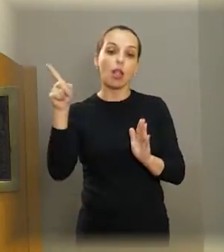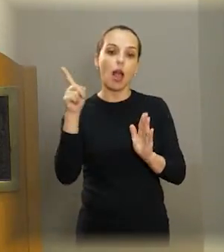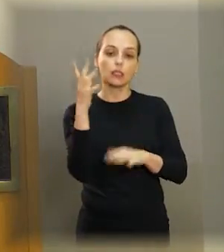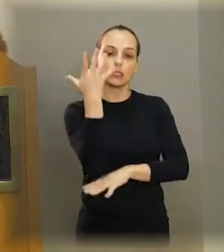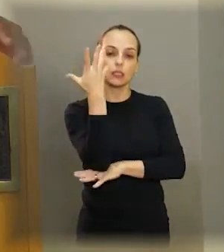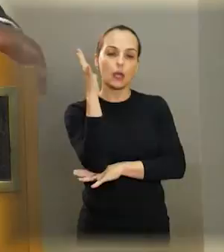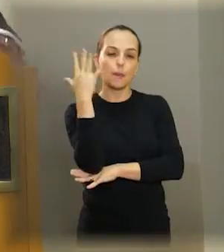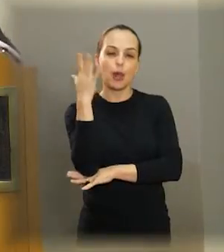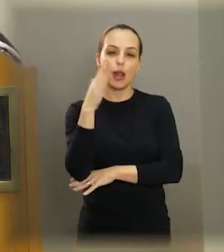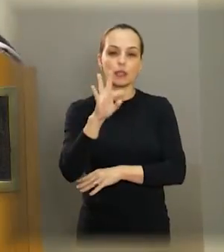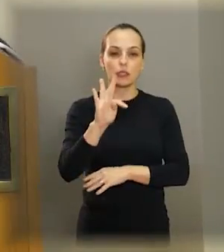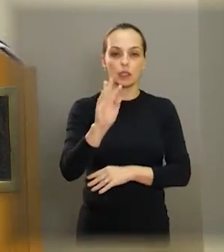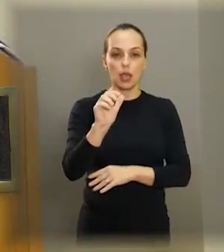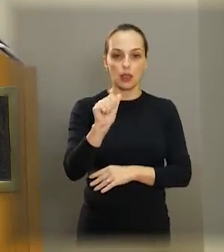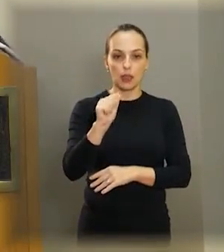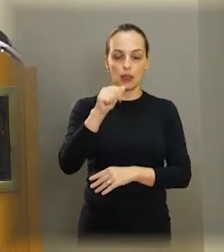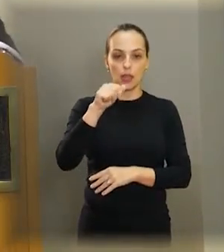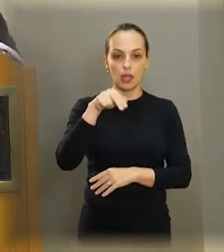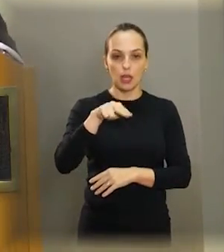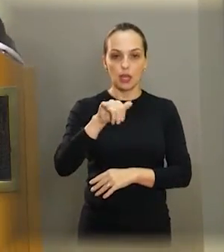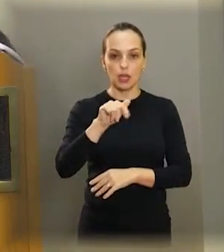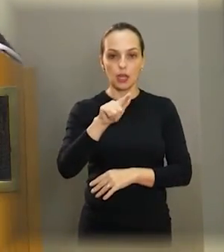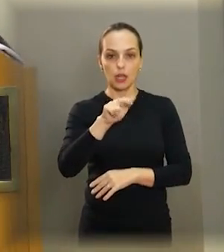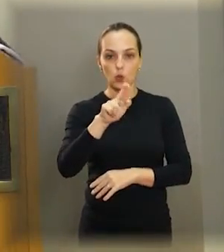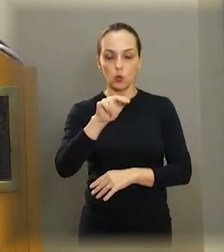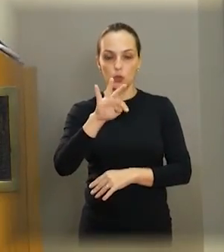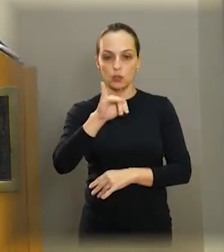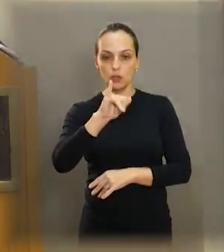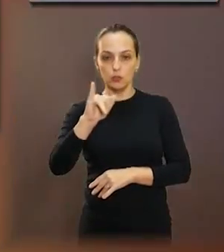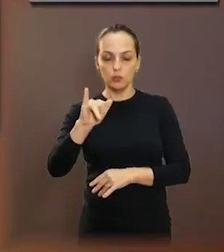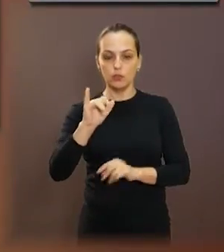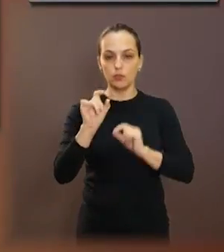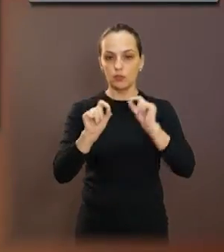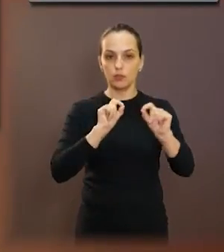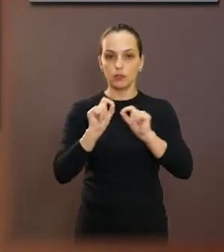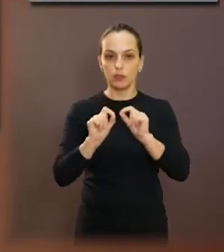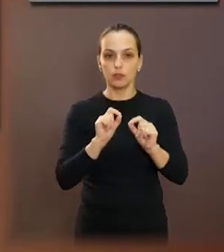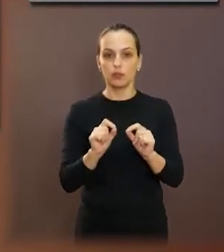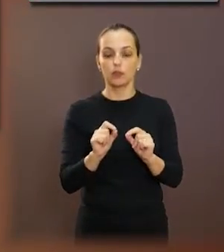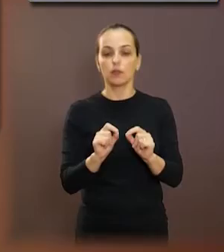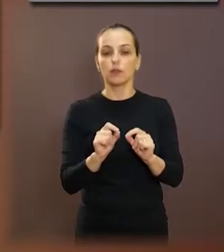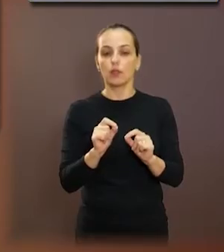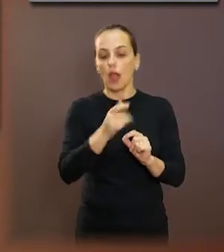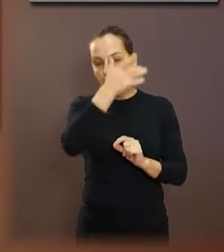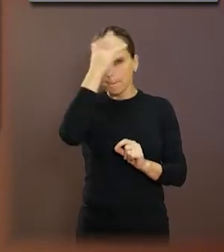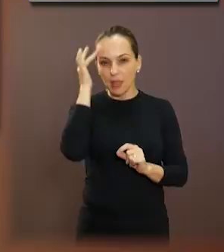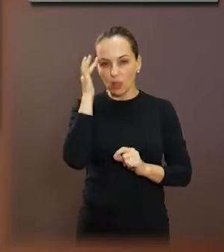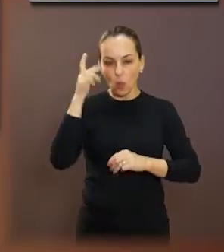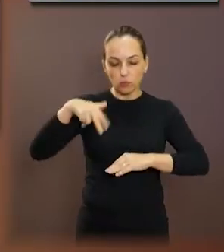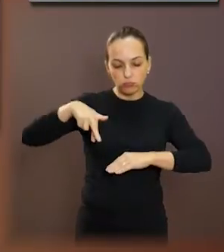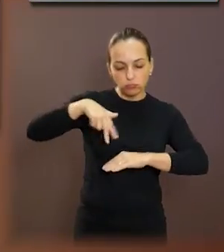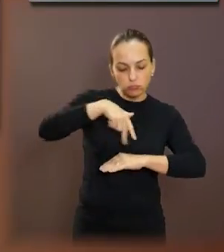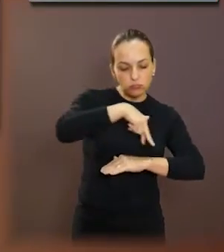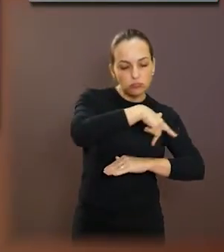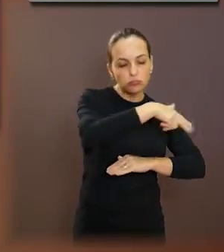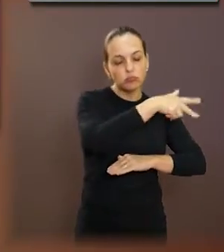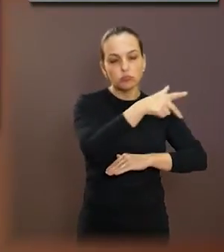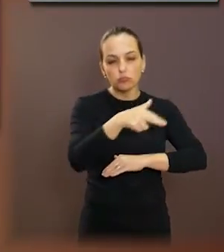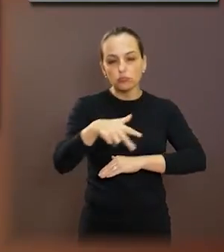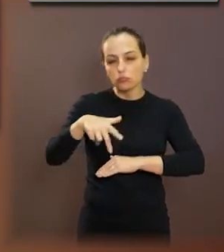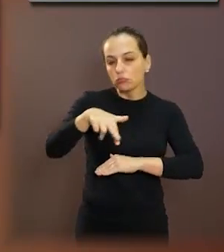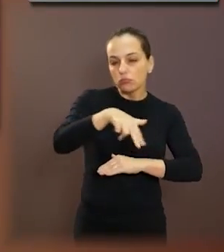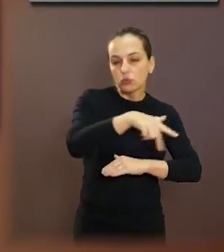Guti. Muitos moradores dali reclamaram que estão fazendo caminhada. Não? Tudo bem,